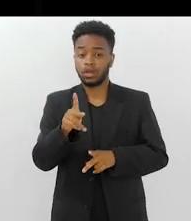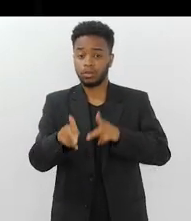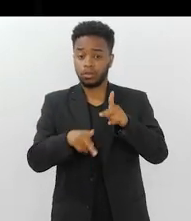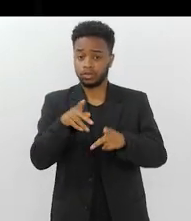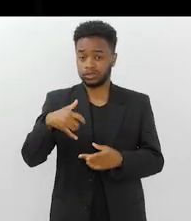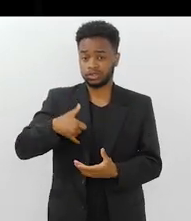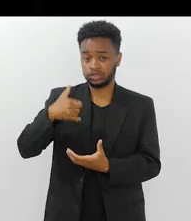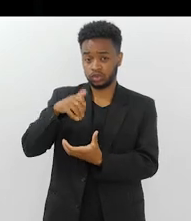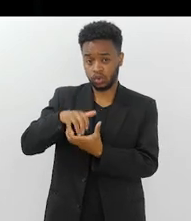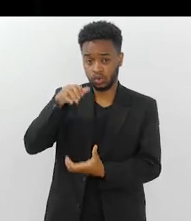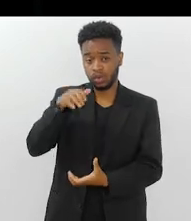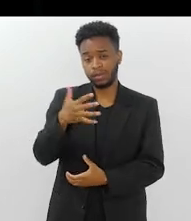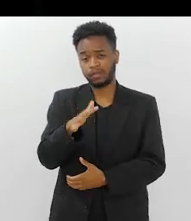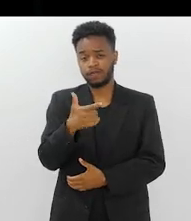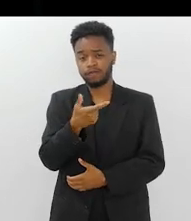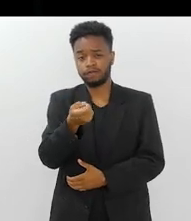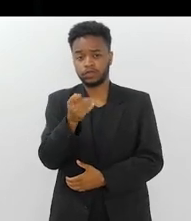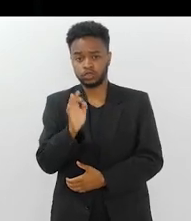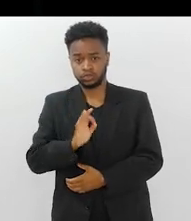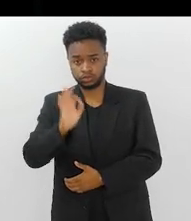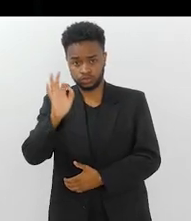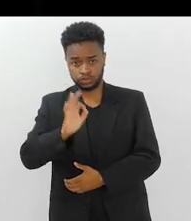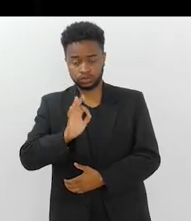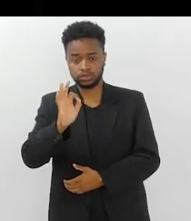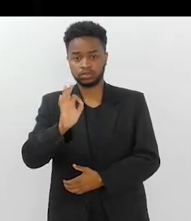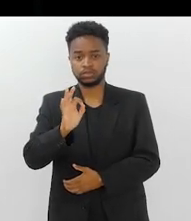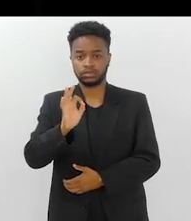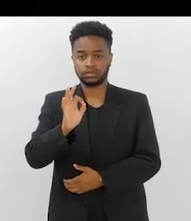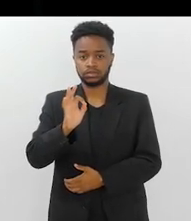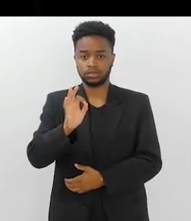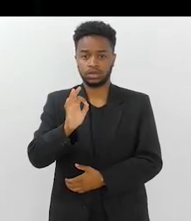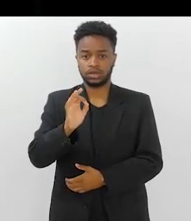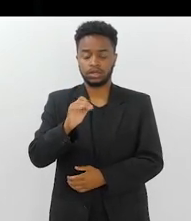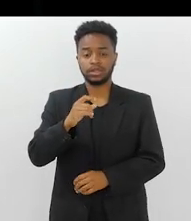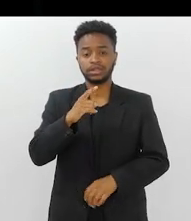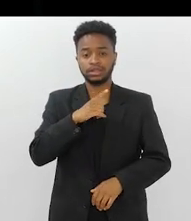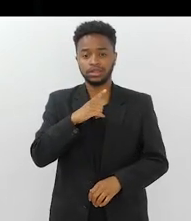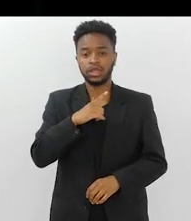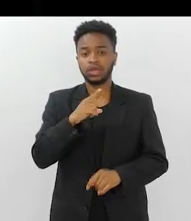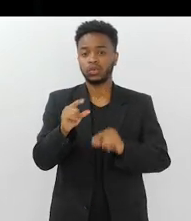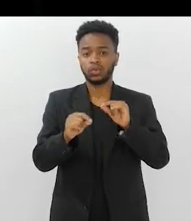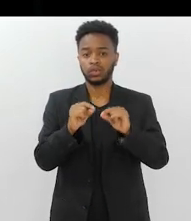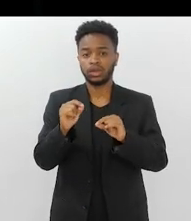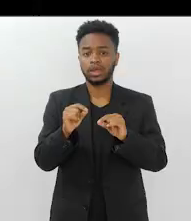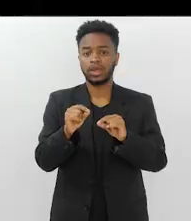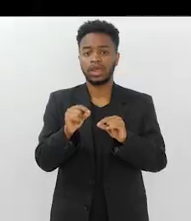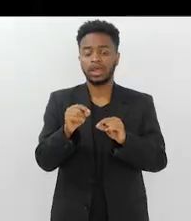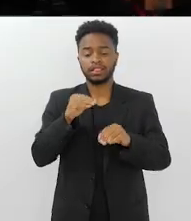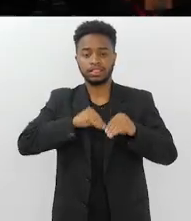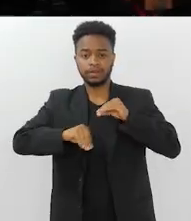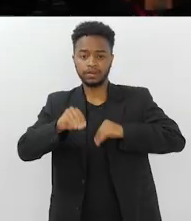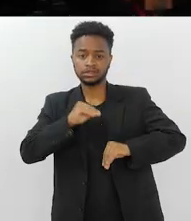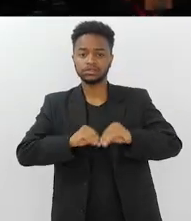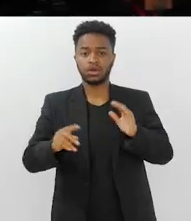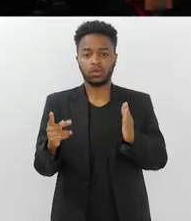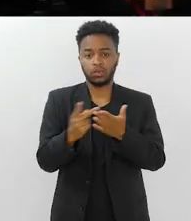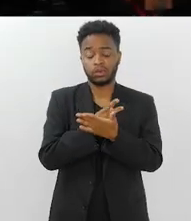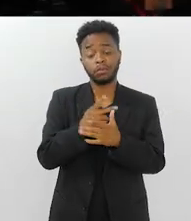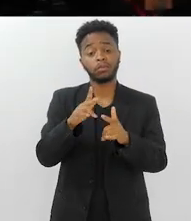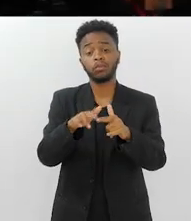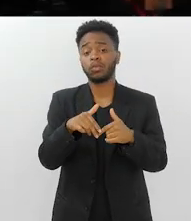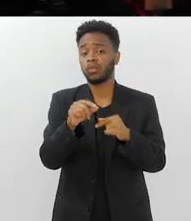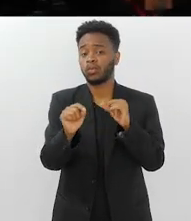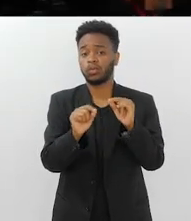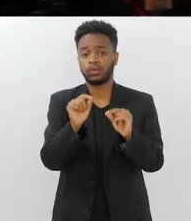população idosa, em torno de 20% da população idosa, nós temos aí as síndromes depressivas e muitas delas relacionadas